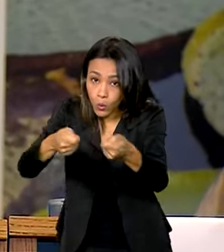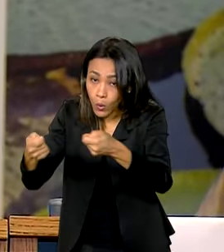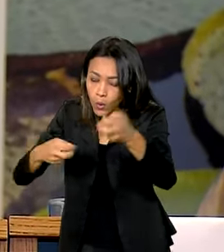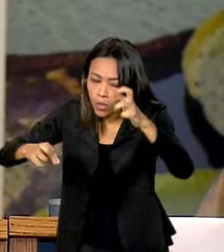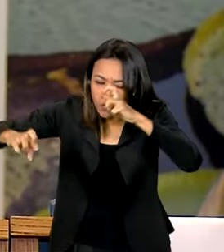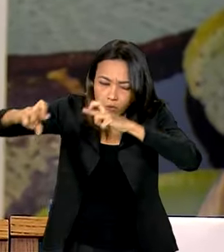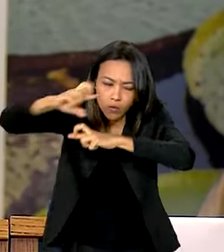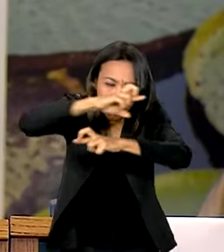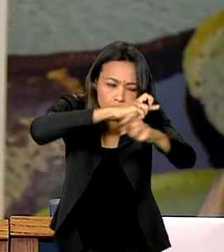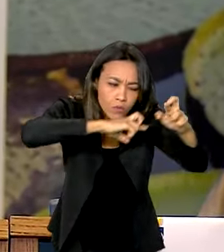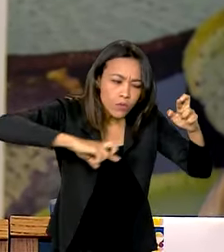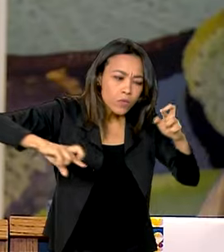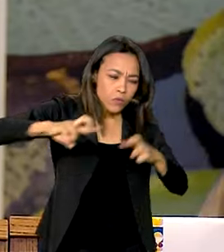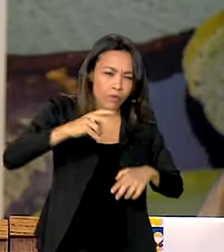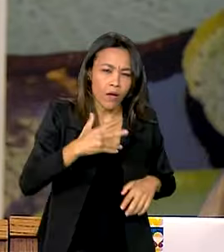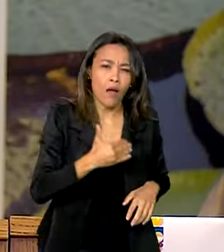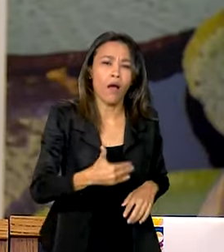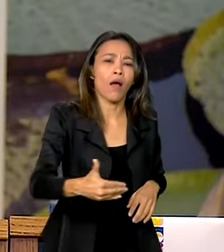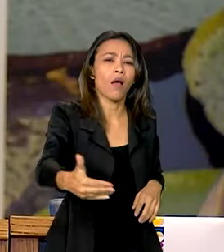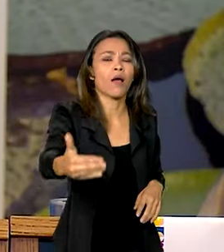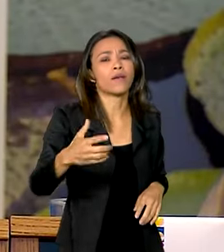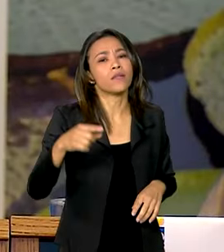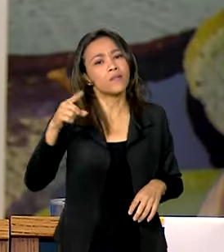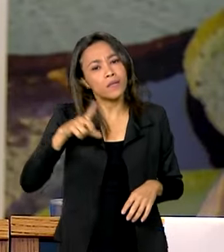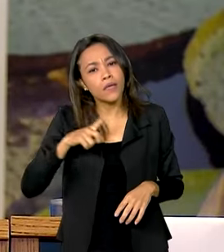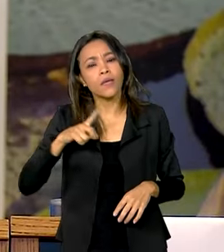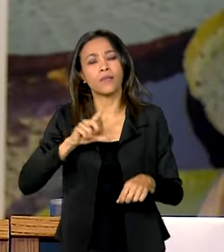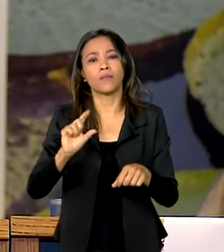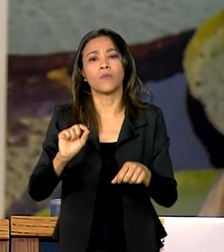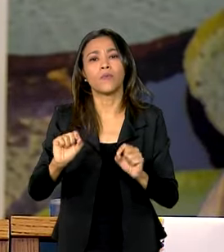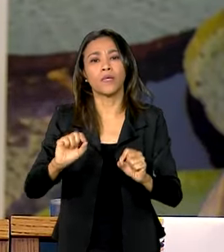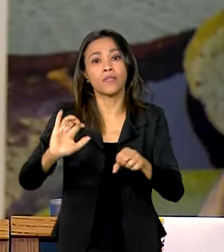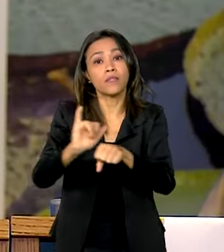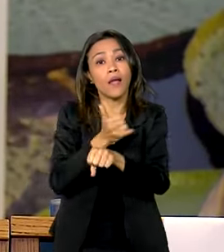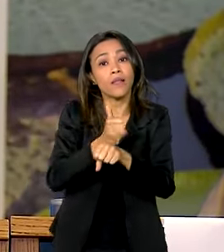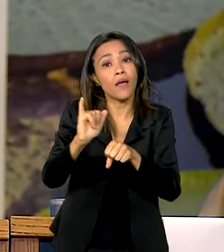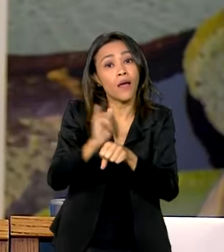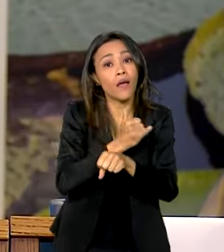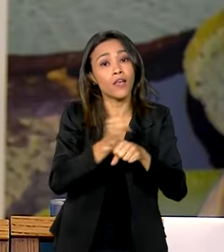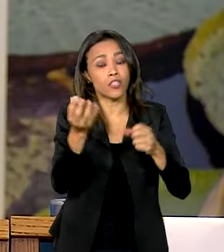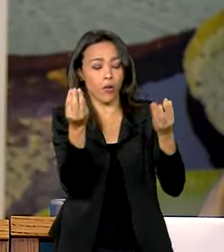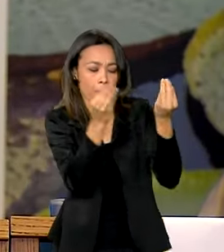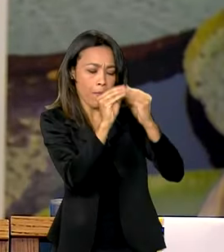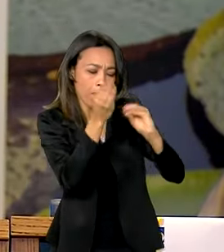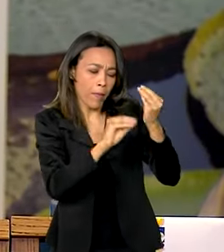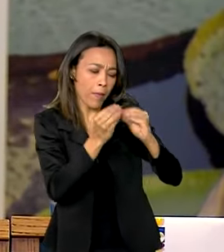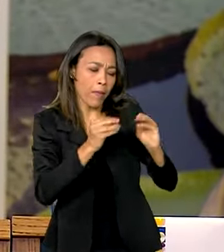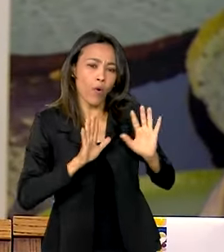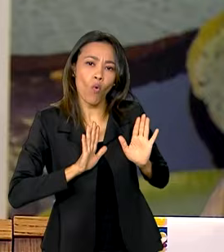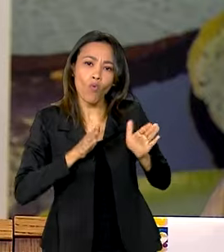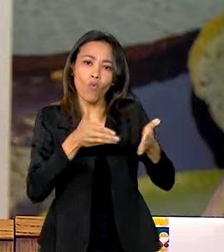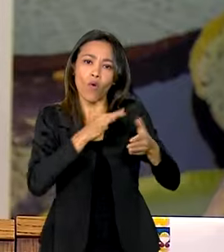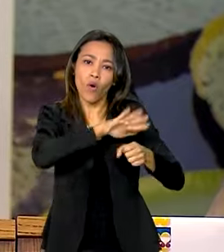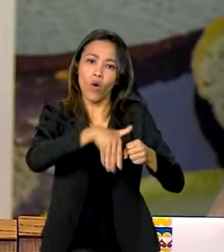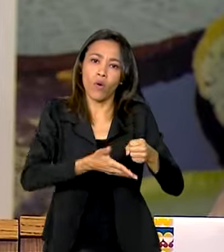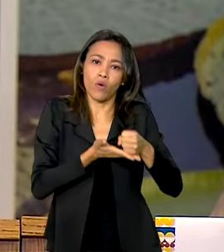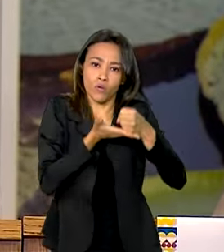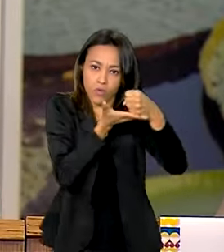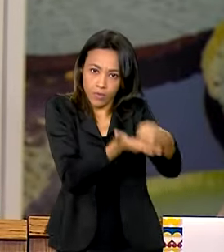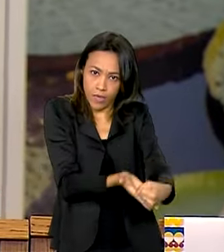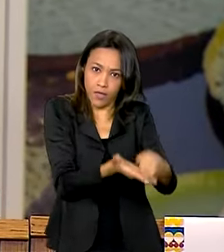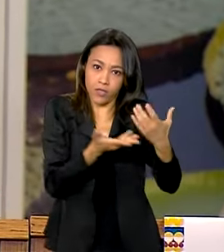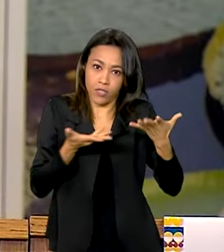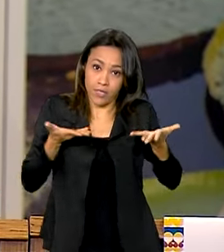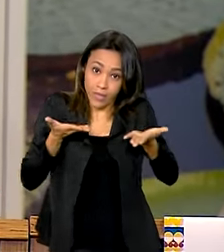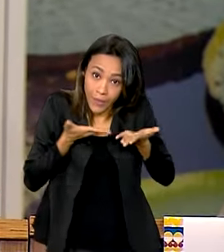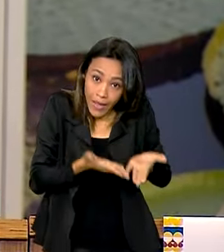há uma agenda estratégica também, que de respeito a uma visão de sustentabilidade, um desenvolvimento com sustentabilidade.